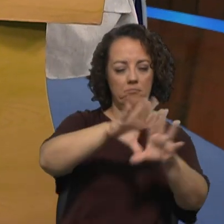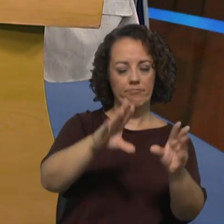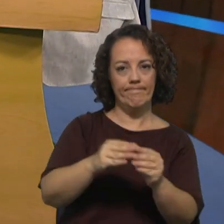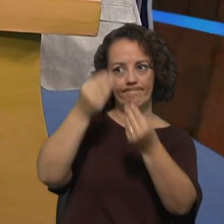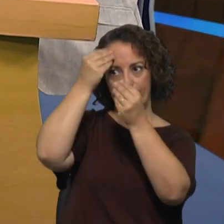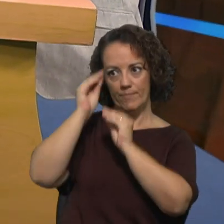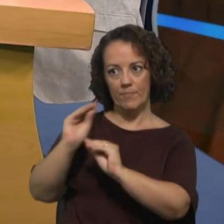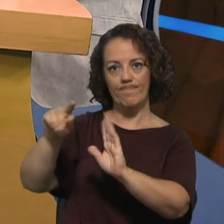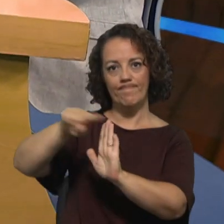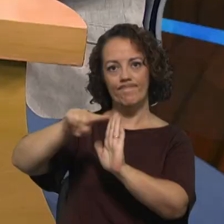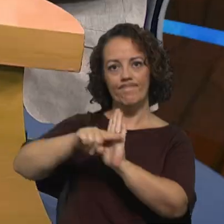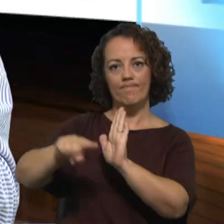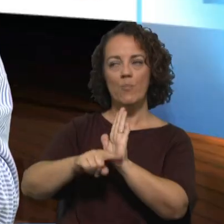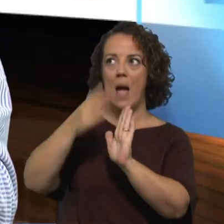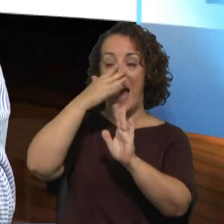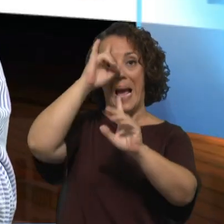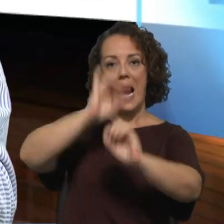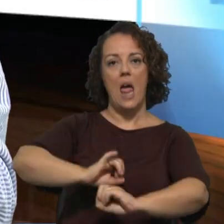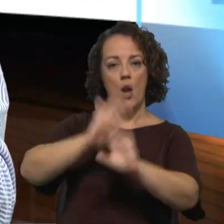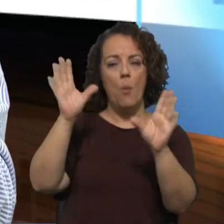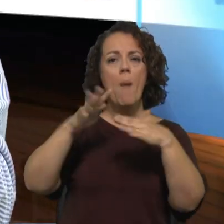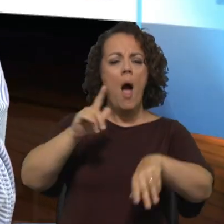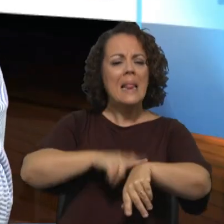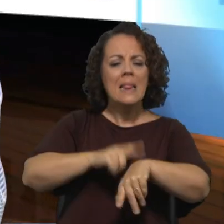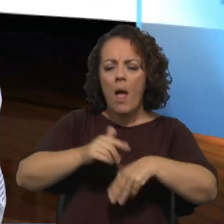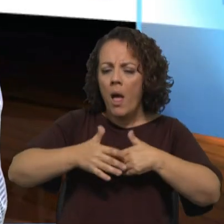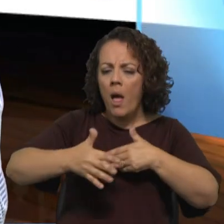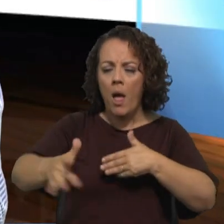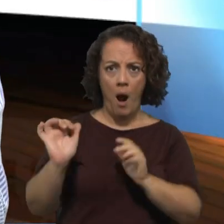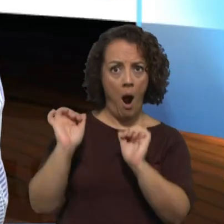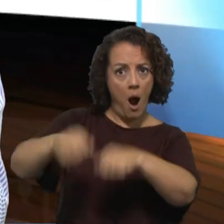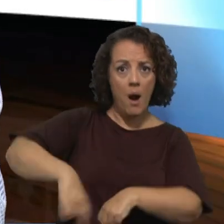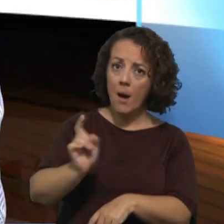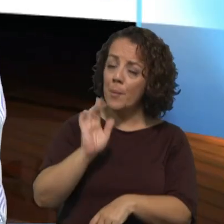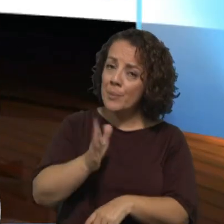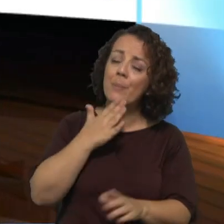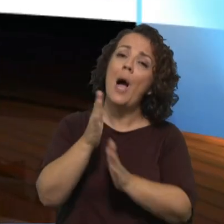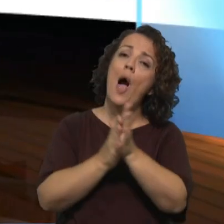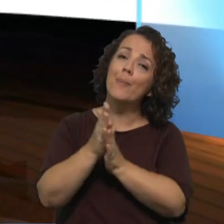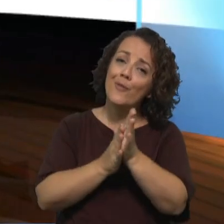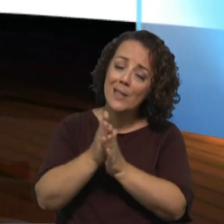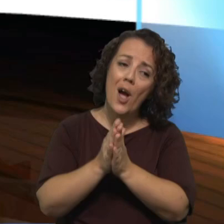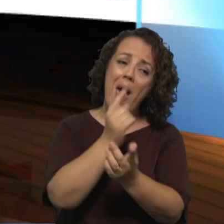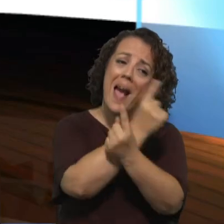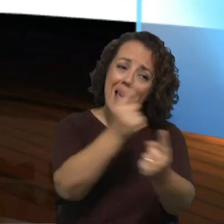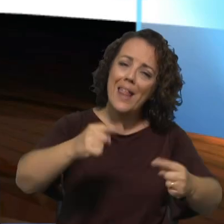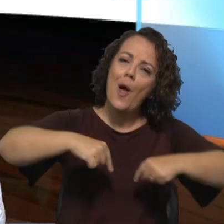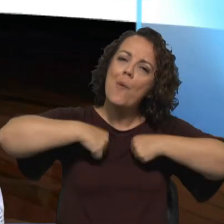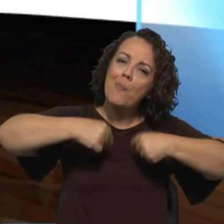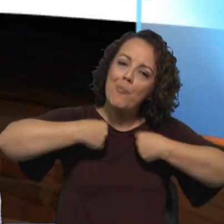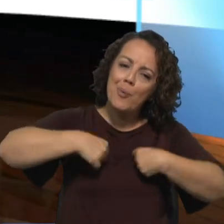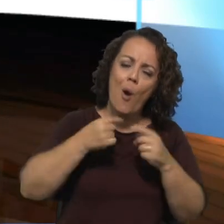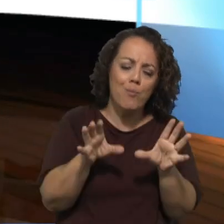efetivamente este tempo de reflexão este tempo de caminho tem que ser aproveitado pelas comunidades para iniciarem os seus próprios sínodos